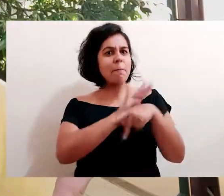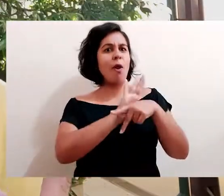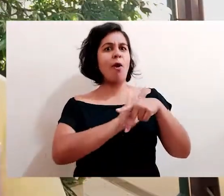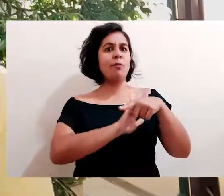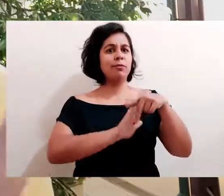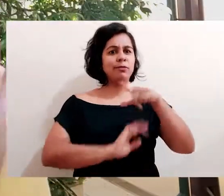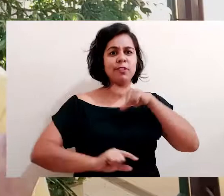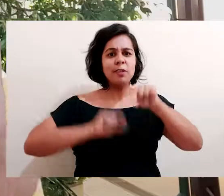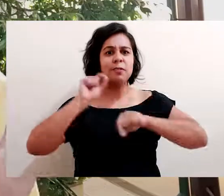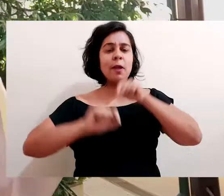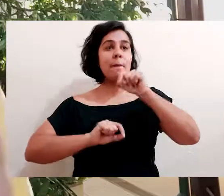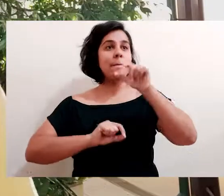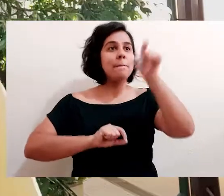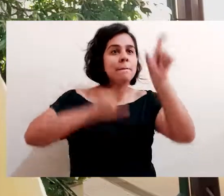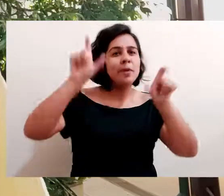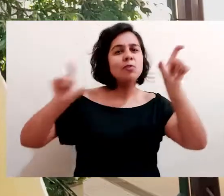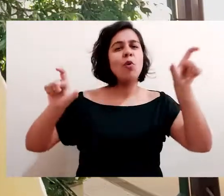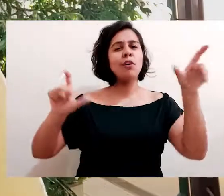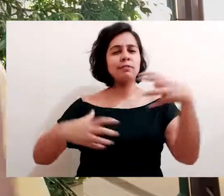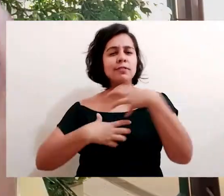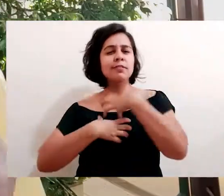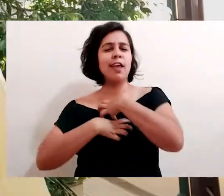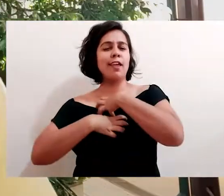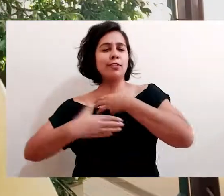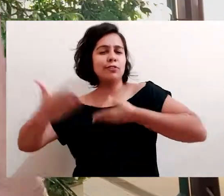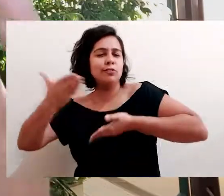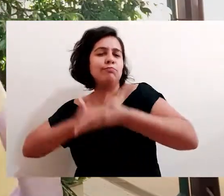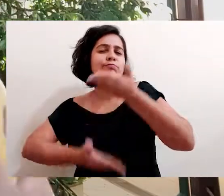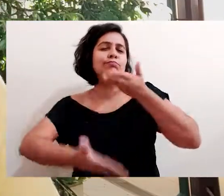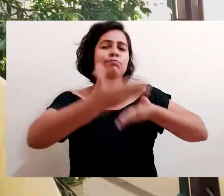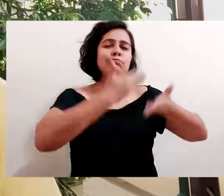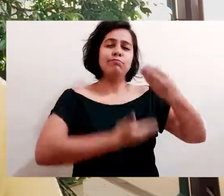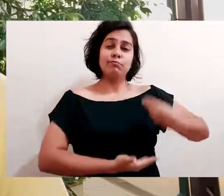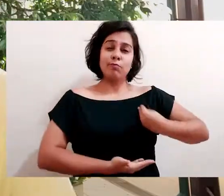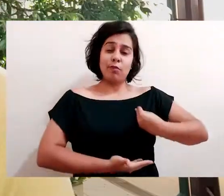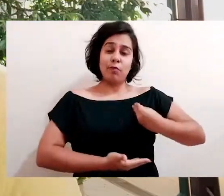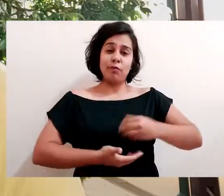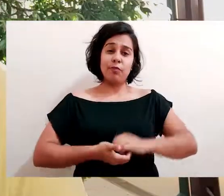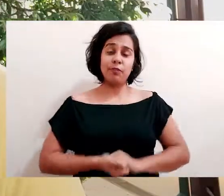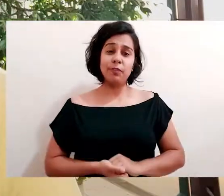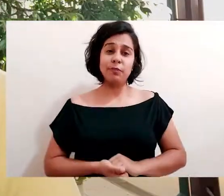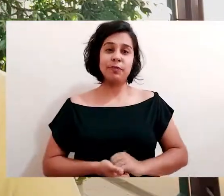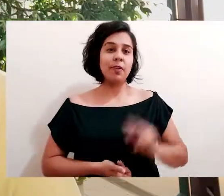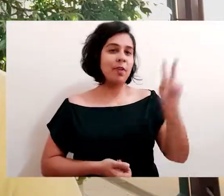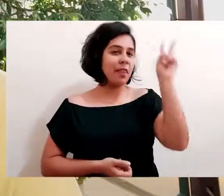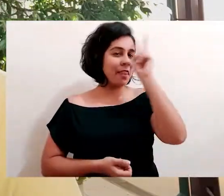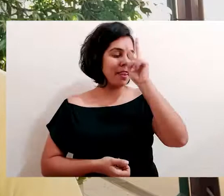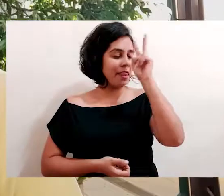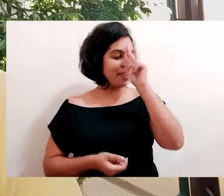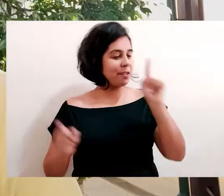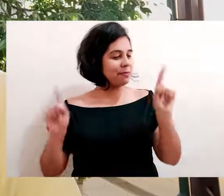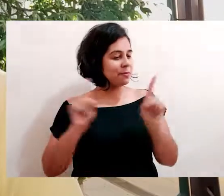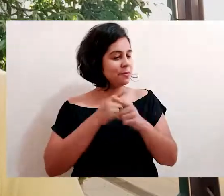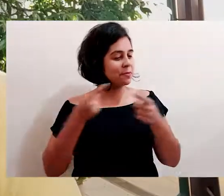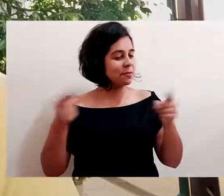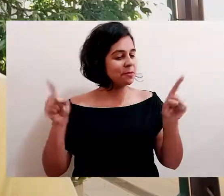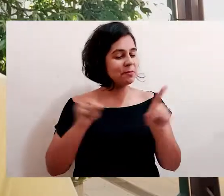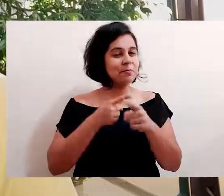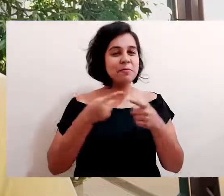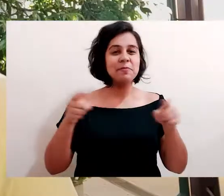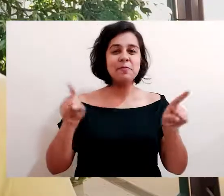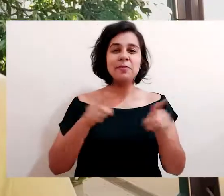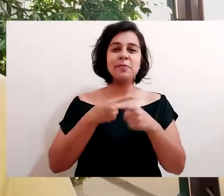é feita de gente que sente, que vive, que convive. Me lembra muito